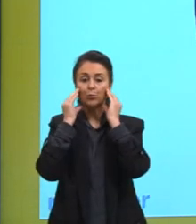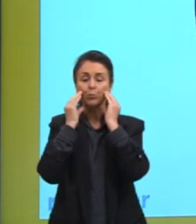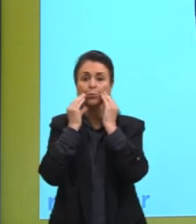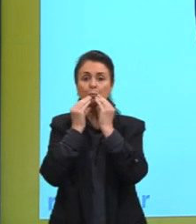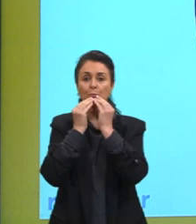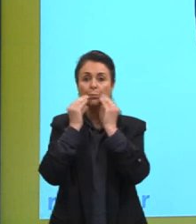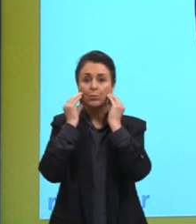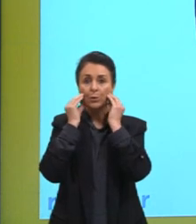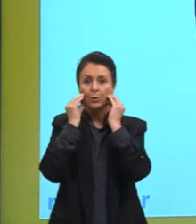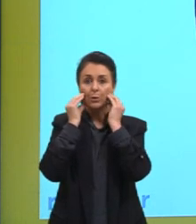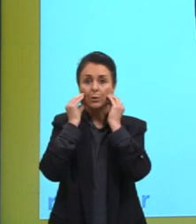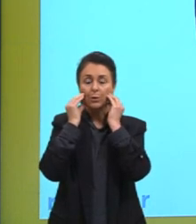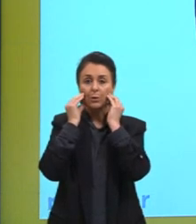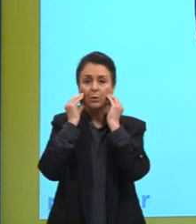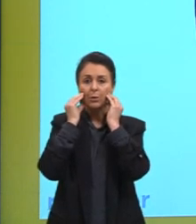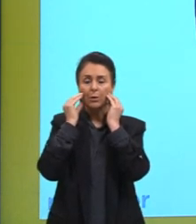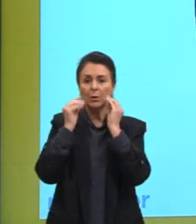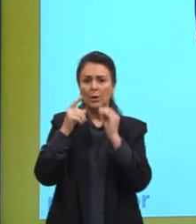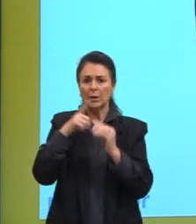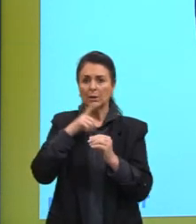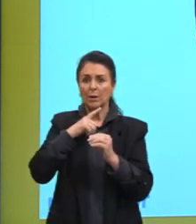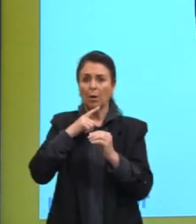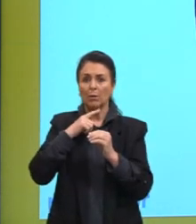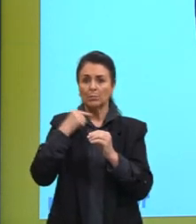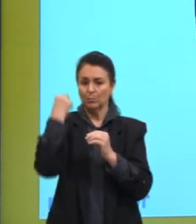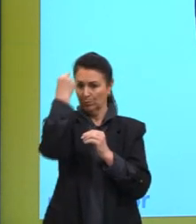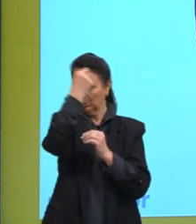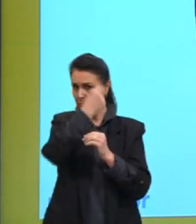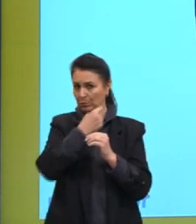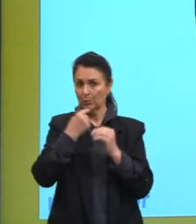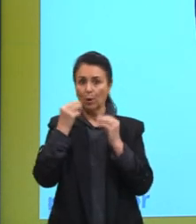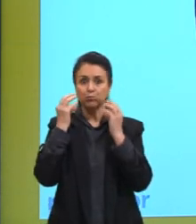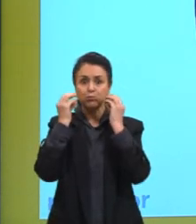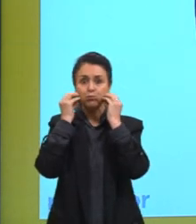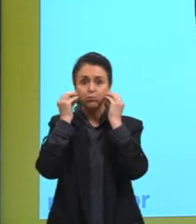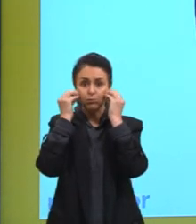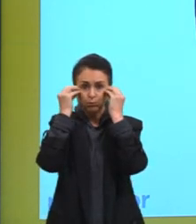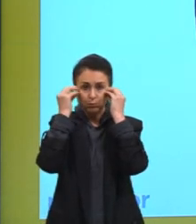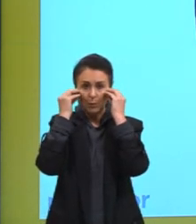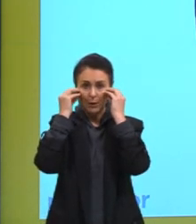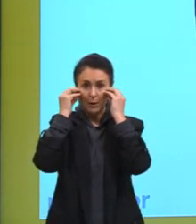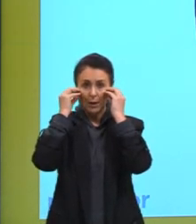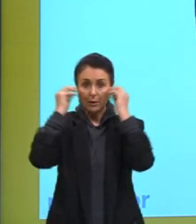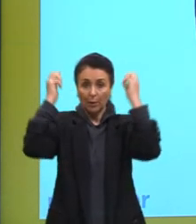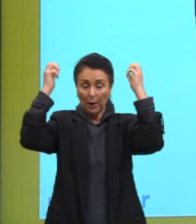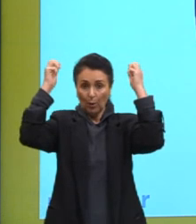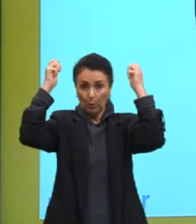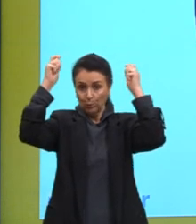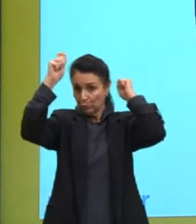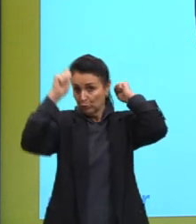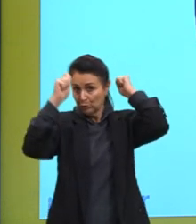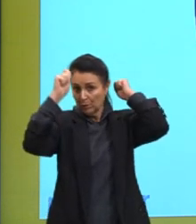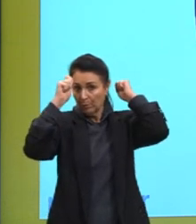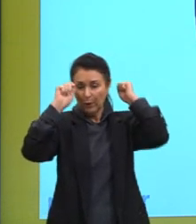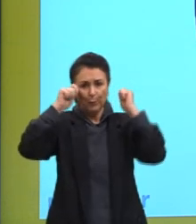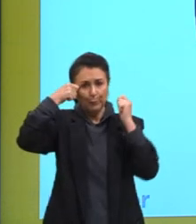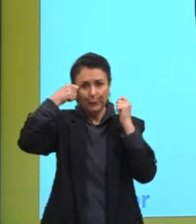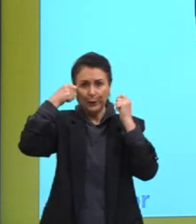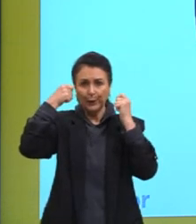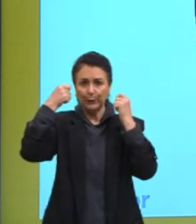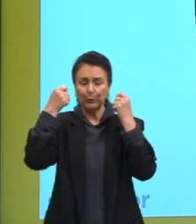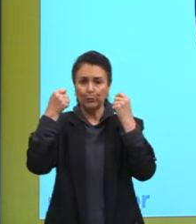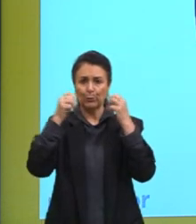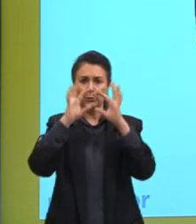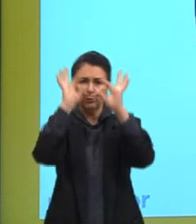o rosto um pouco mais rechonchudo, um chapéu preto, todo cheio de penduricalhos, com